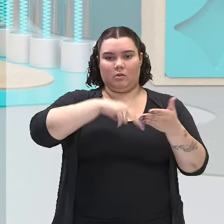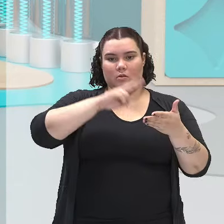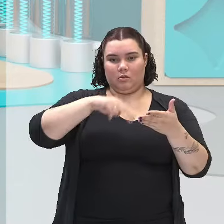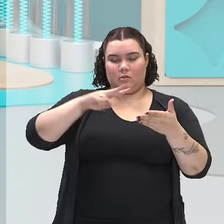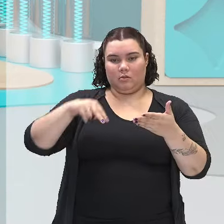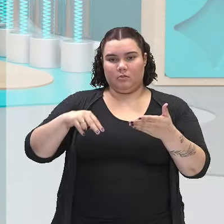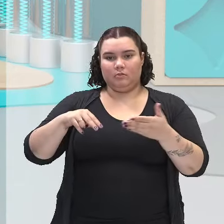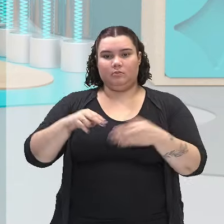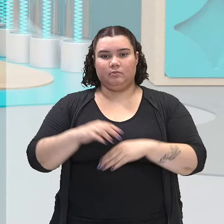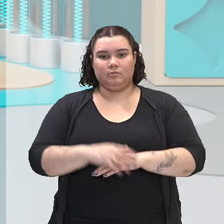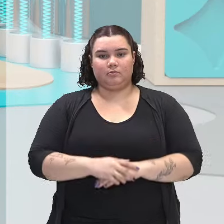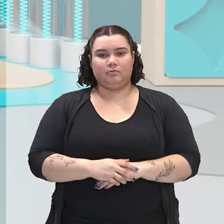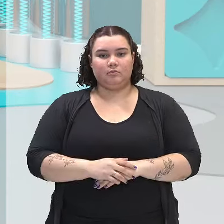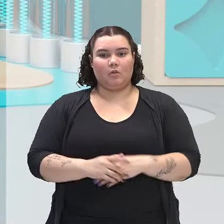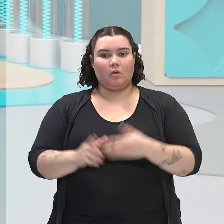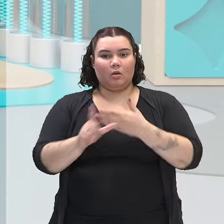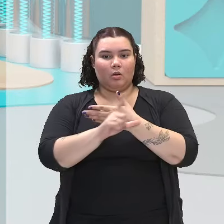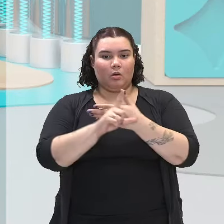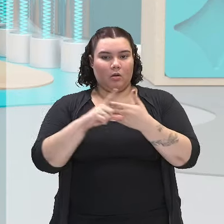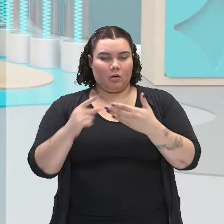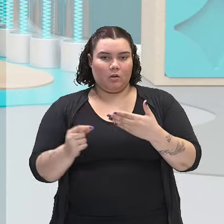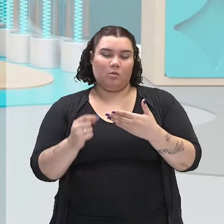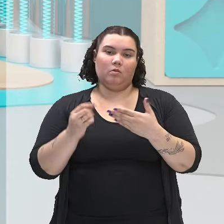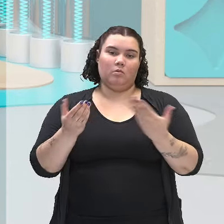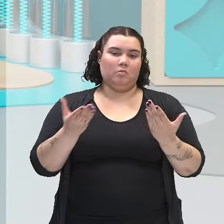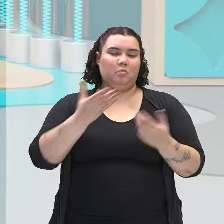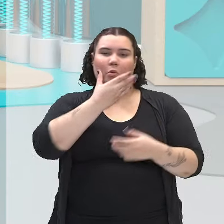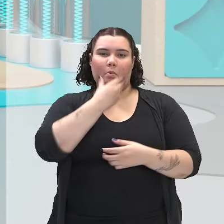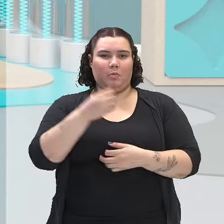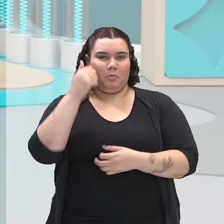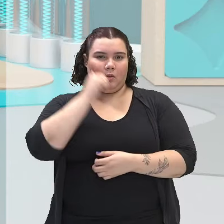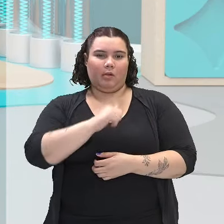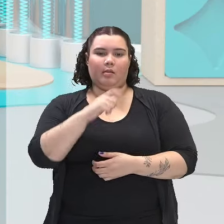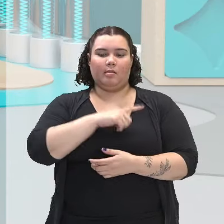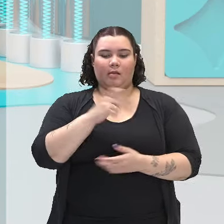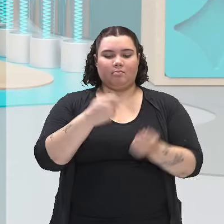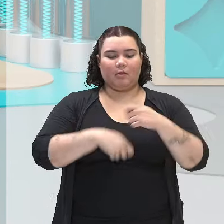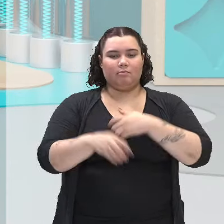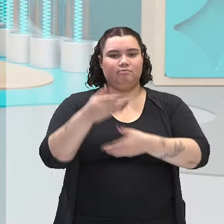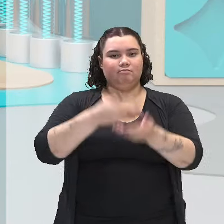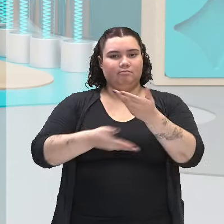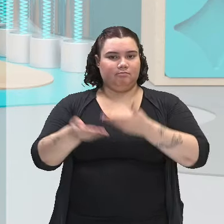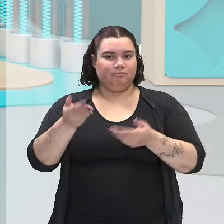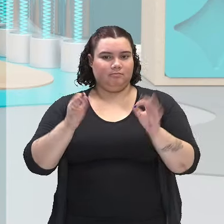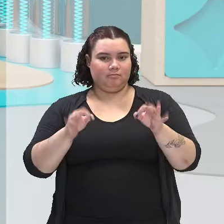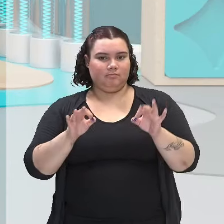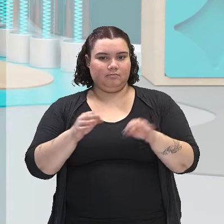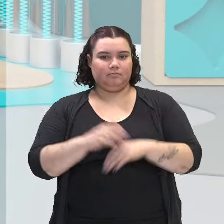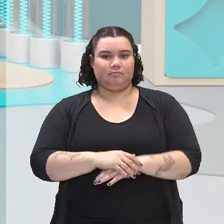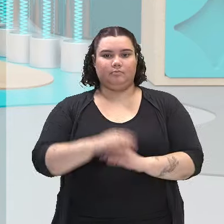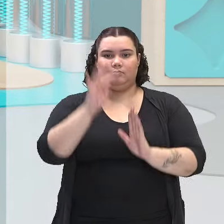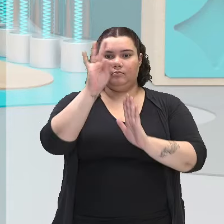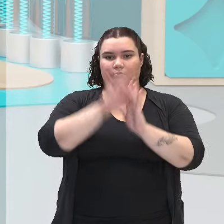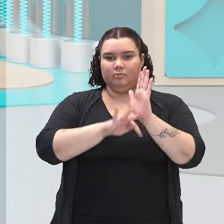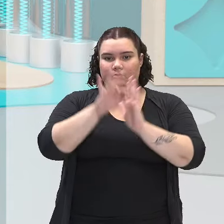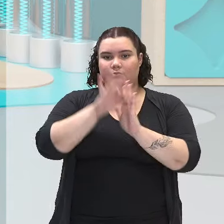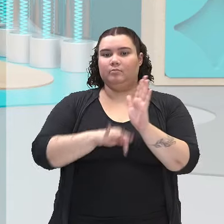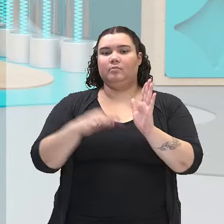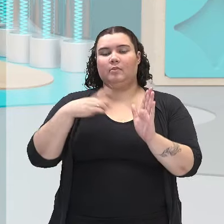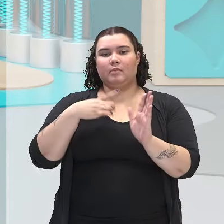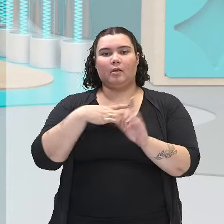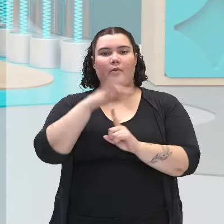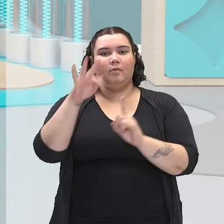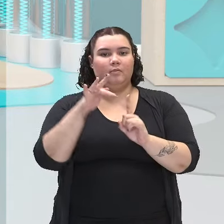autor, a autora, ela interage com nós, certo? O texto, ele tem uma